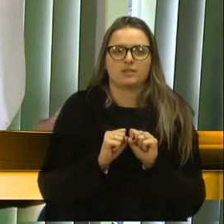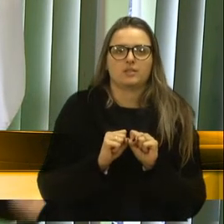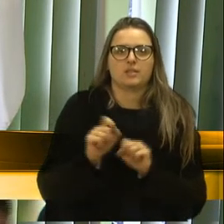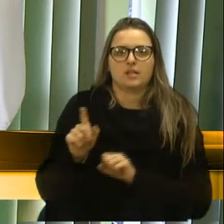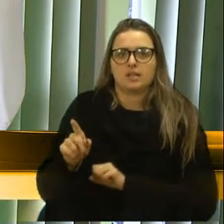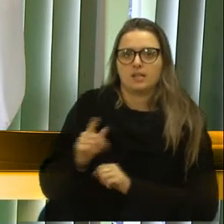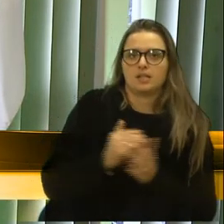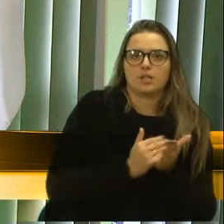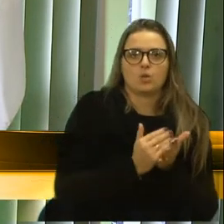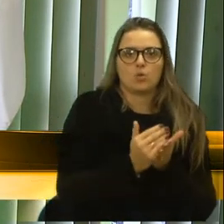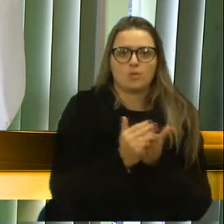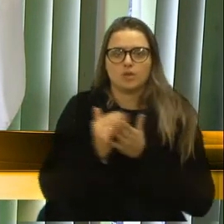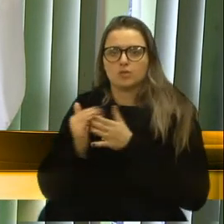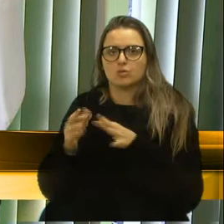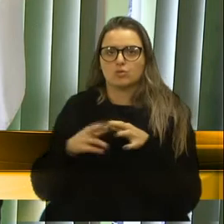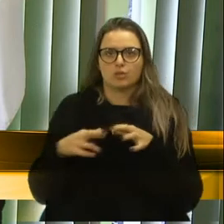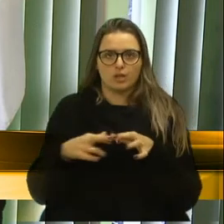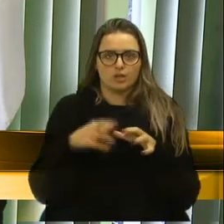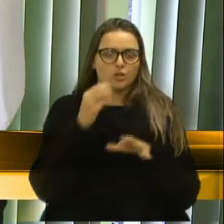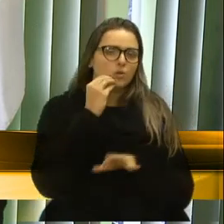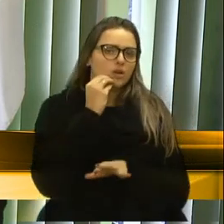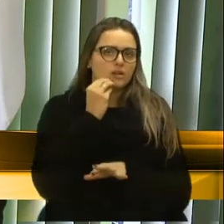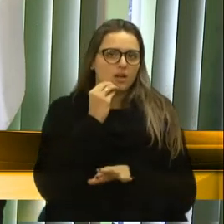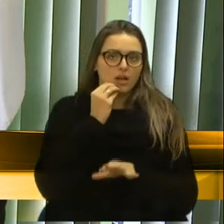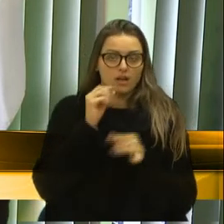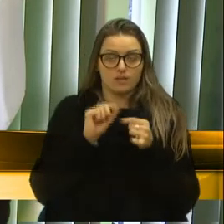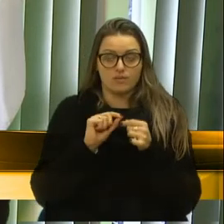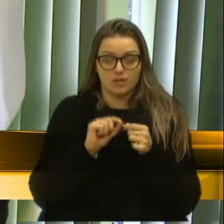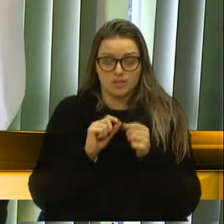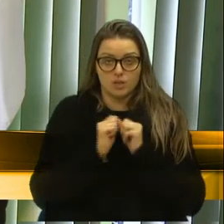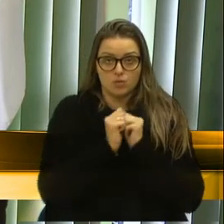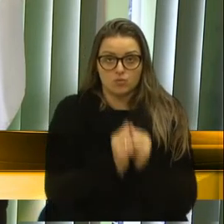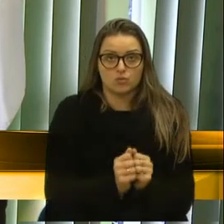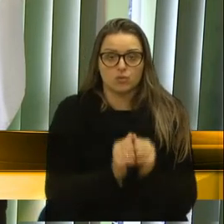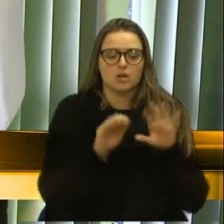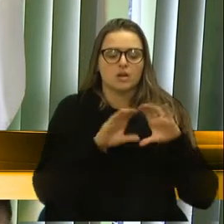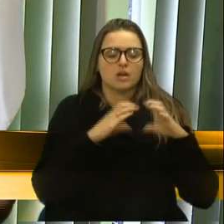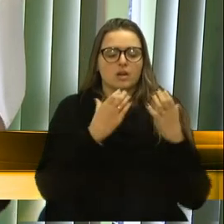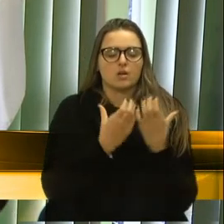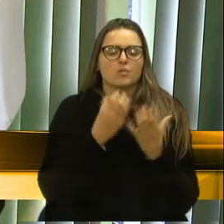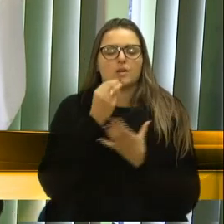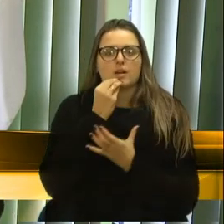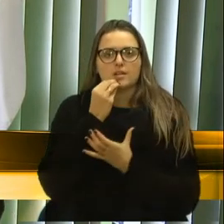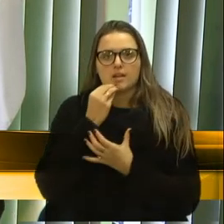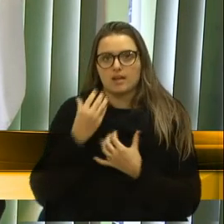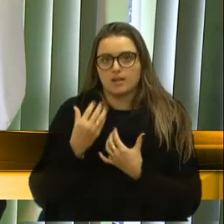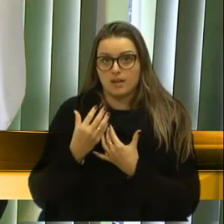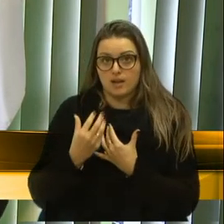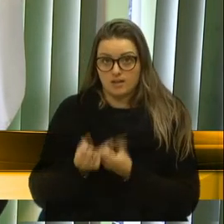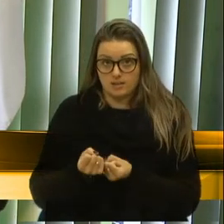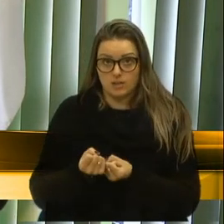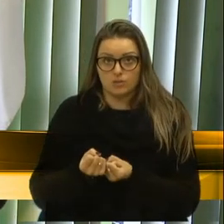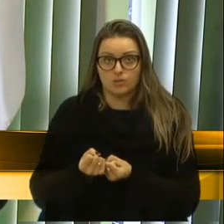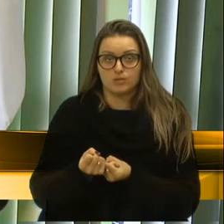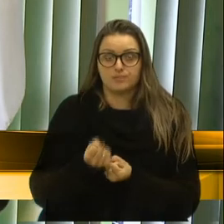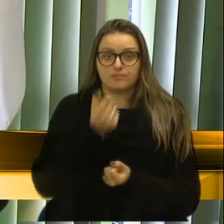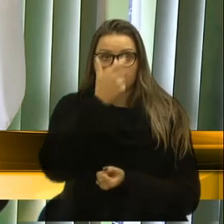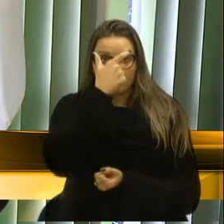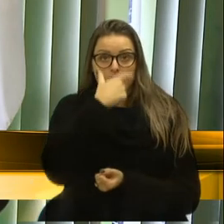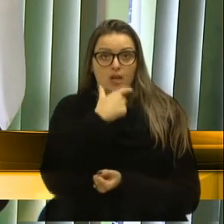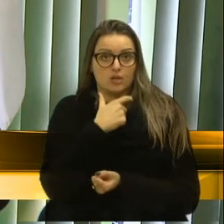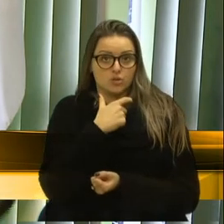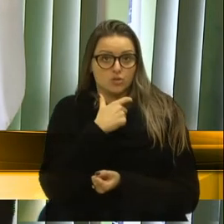começou em Anarec fazer essa ação em conjunto, a comunidade de Anarec aceitou, achou que era